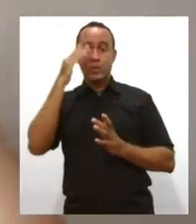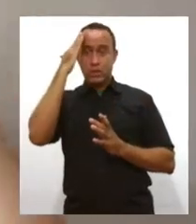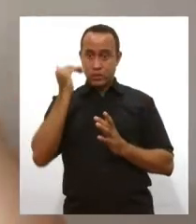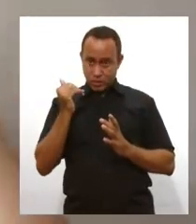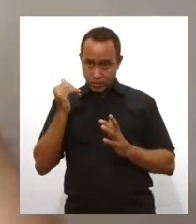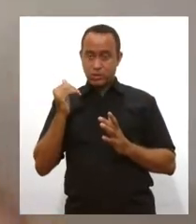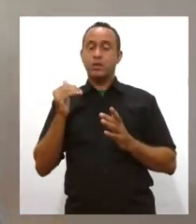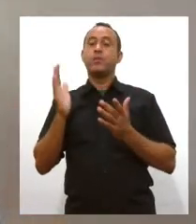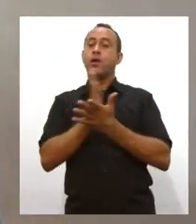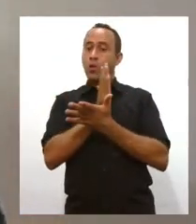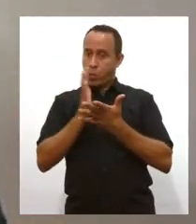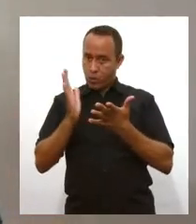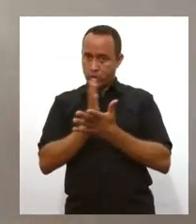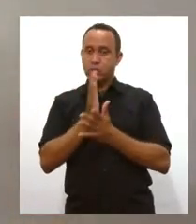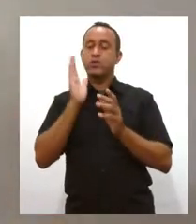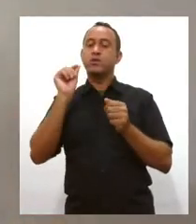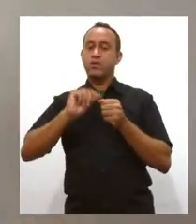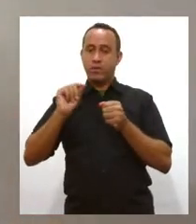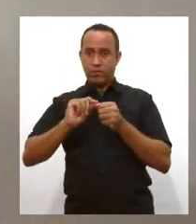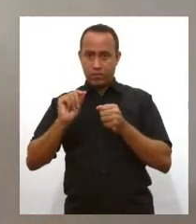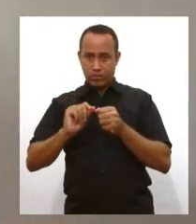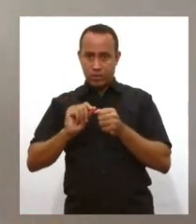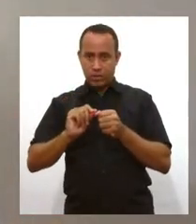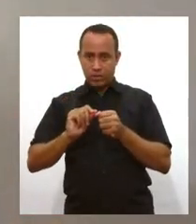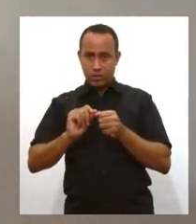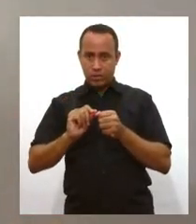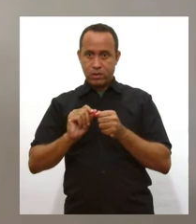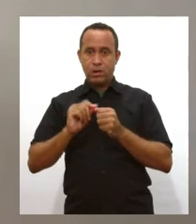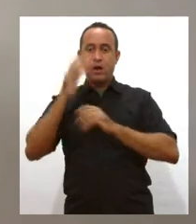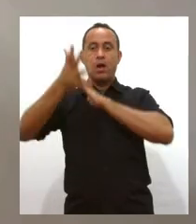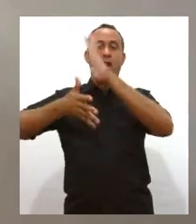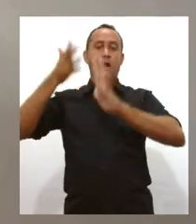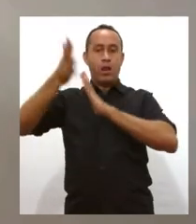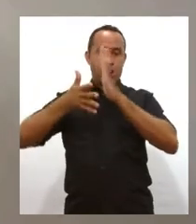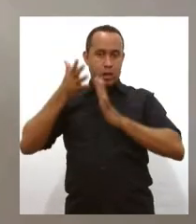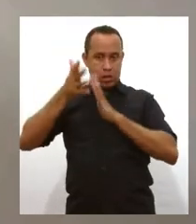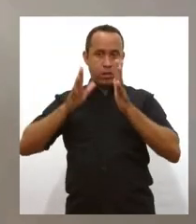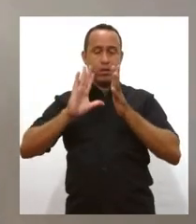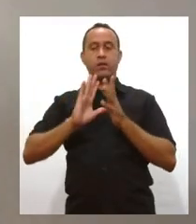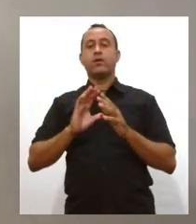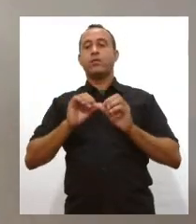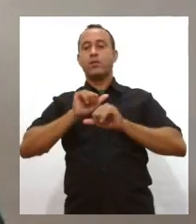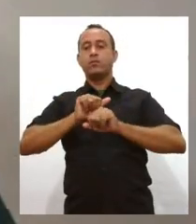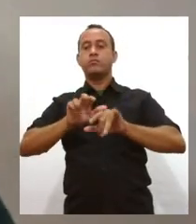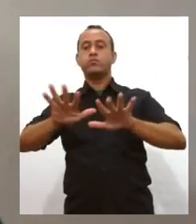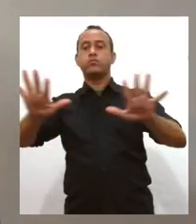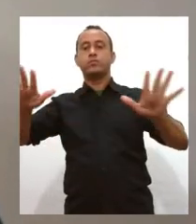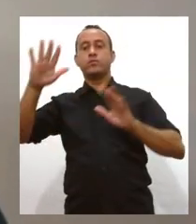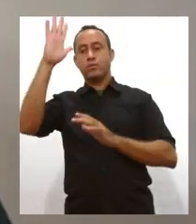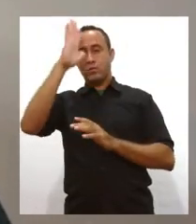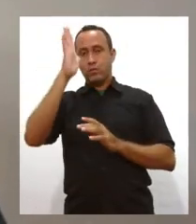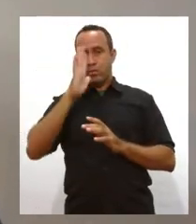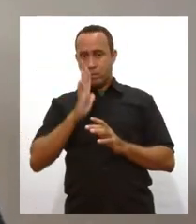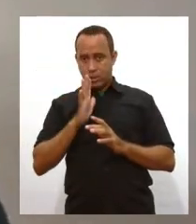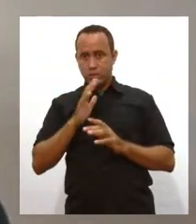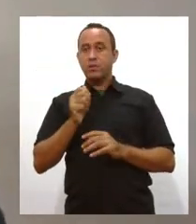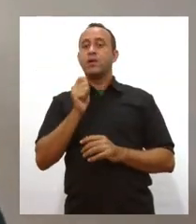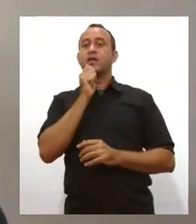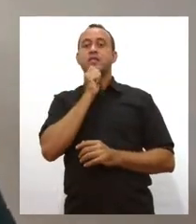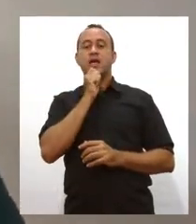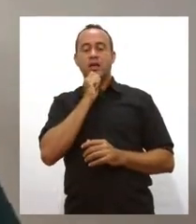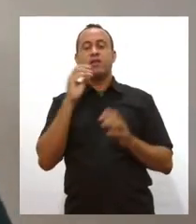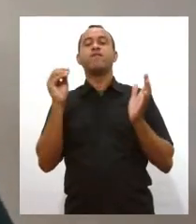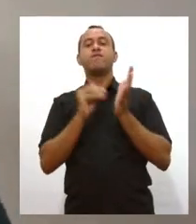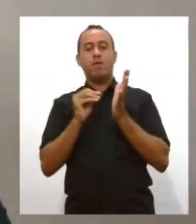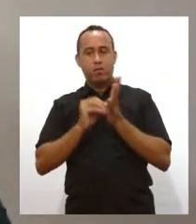coisas já foram feitas, como principalmente a língua brasileira de sinais está sendo difundida cada vez mais no Brasil, mas ainda há muito a